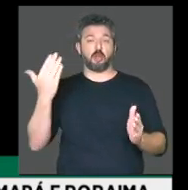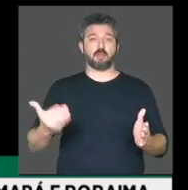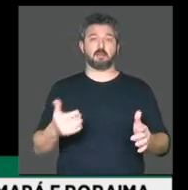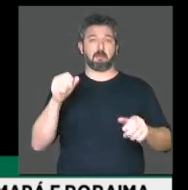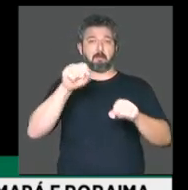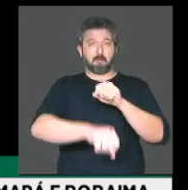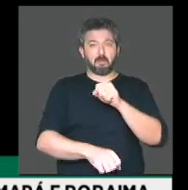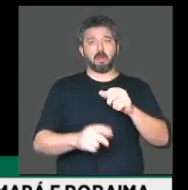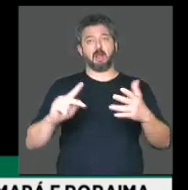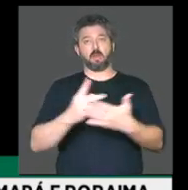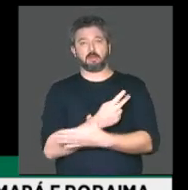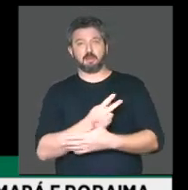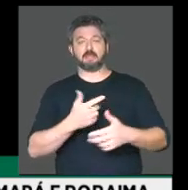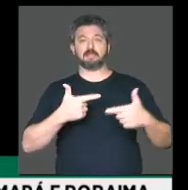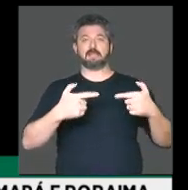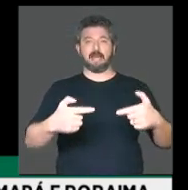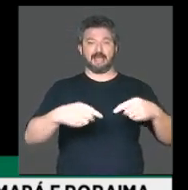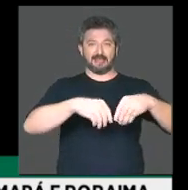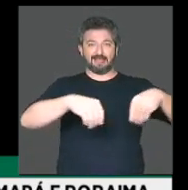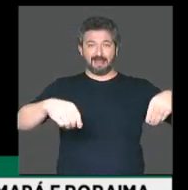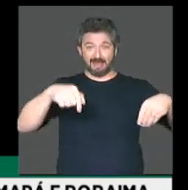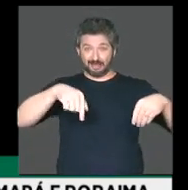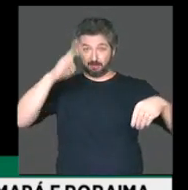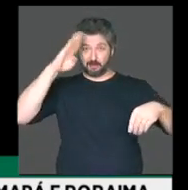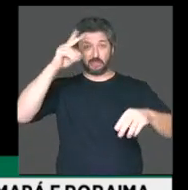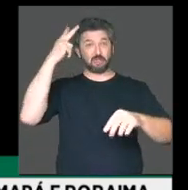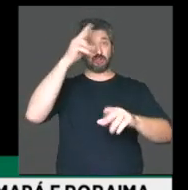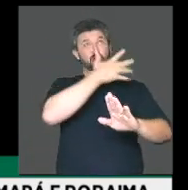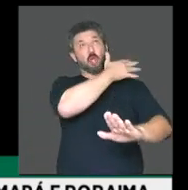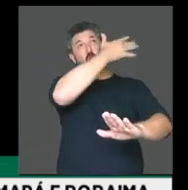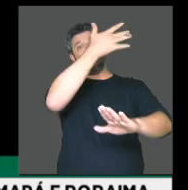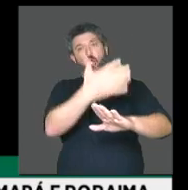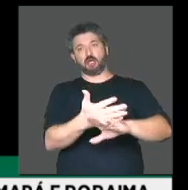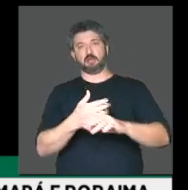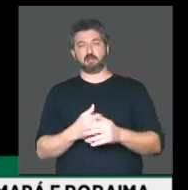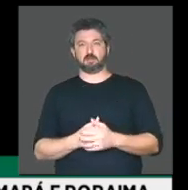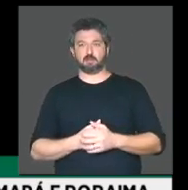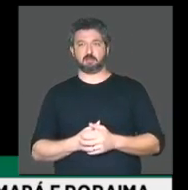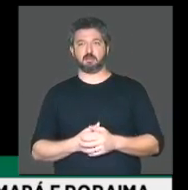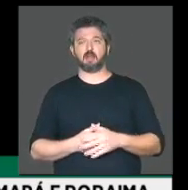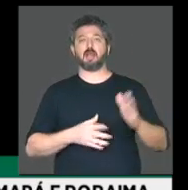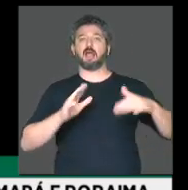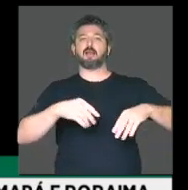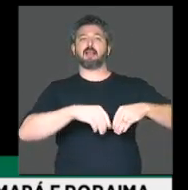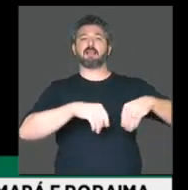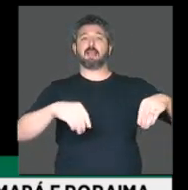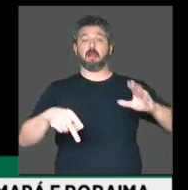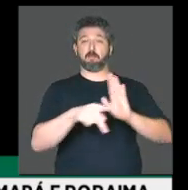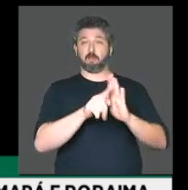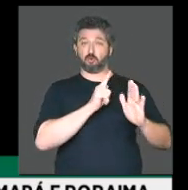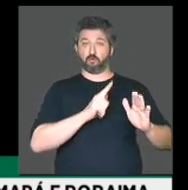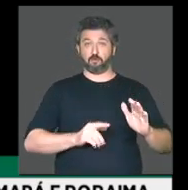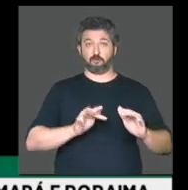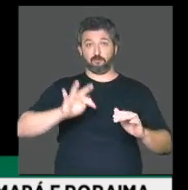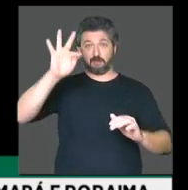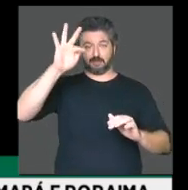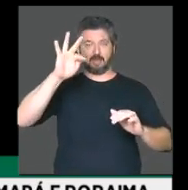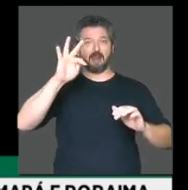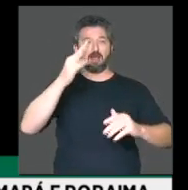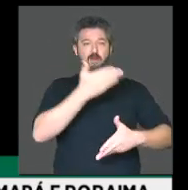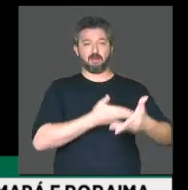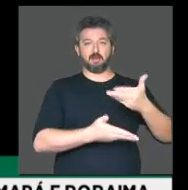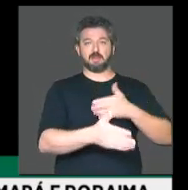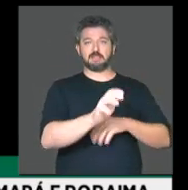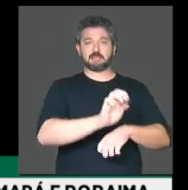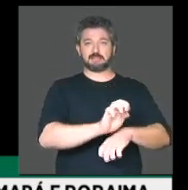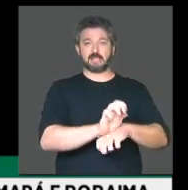mortas pelo conflito de terra na história desse país. Muitas vezes, assentamentos feitos com as terras da União, algo que passarem para o